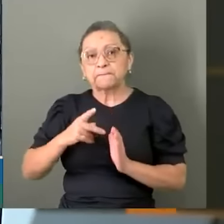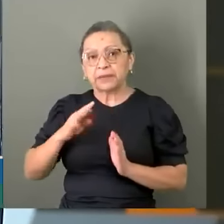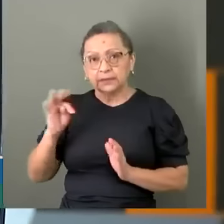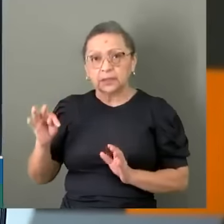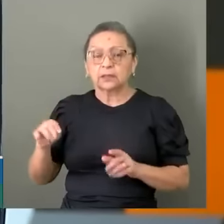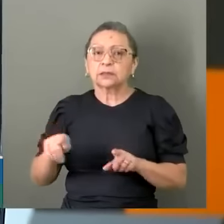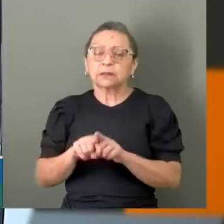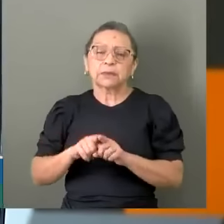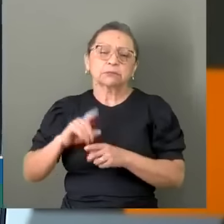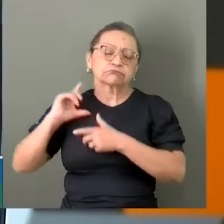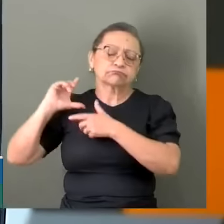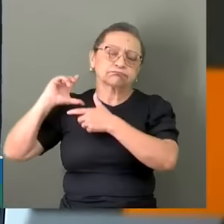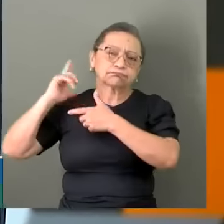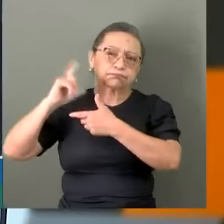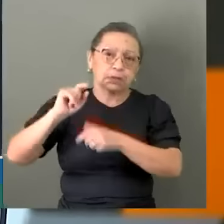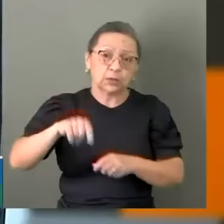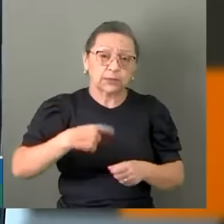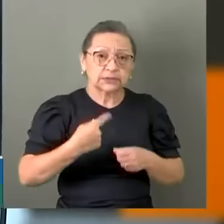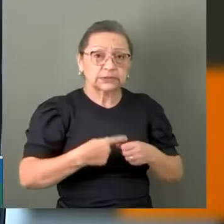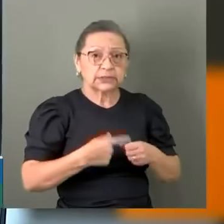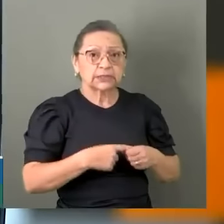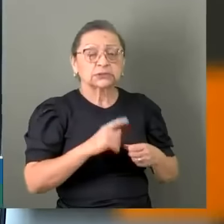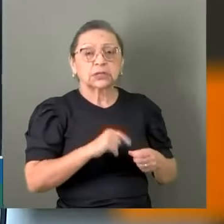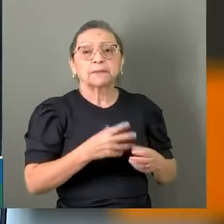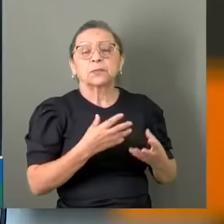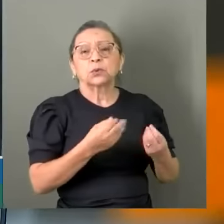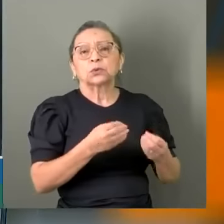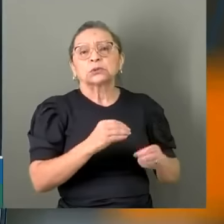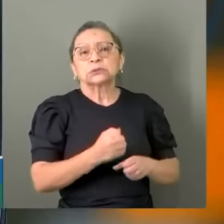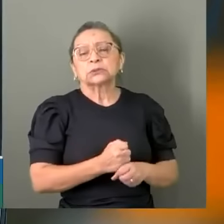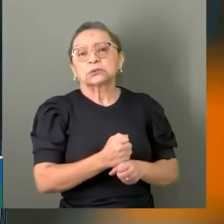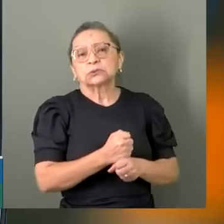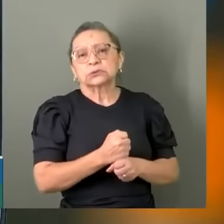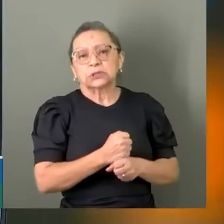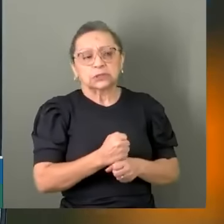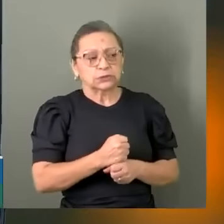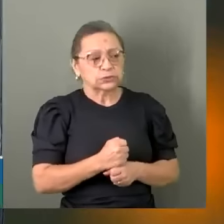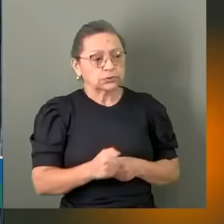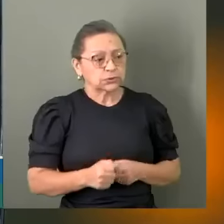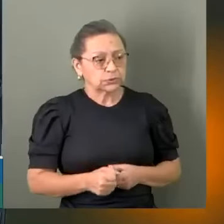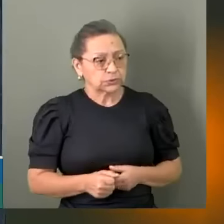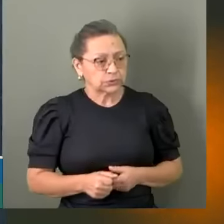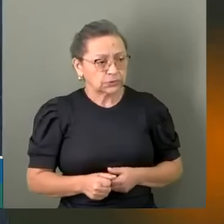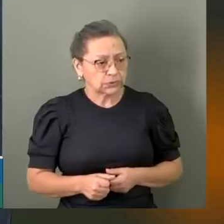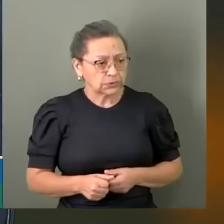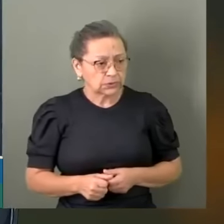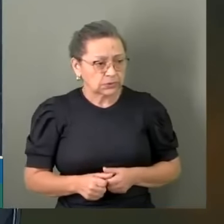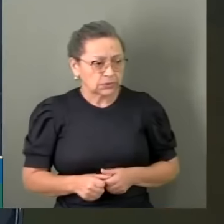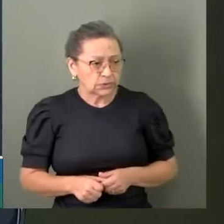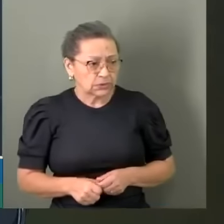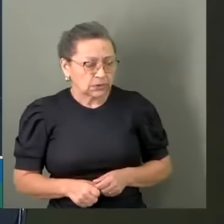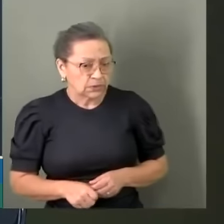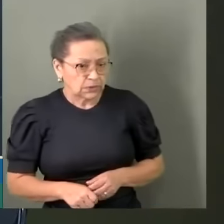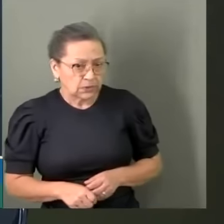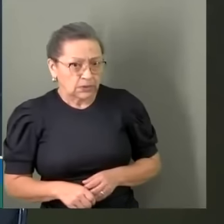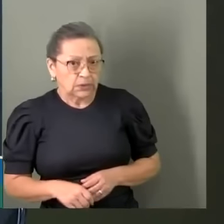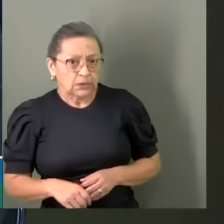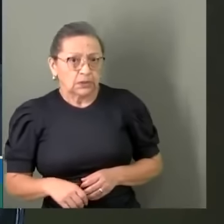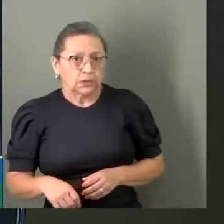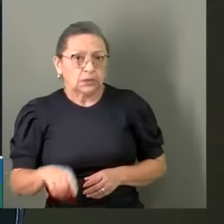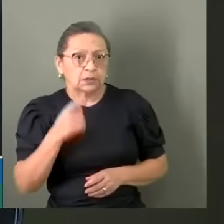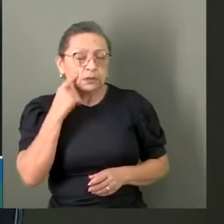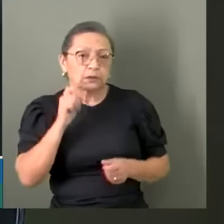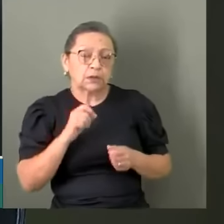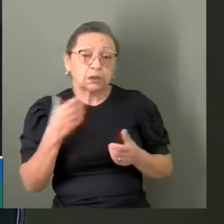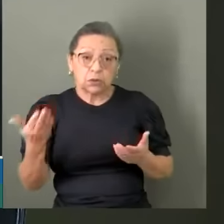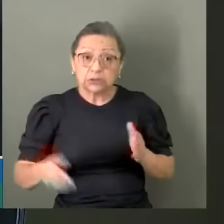historicamente, é uma cidade que foi muito governada pelo partido. E ele conseguiu, no segundo turno, fazer uma reversão